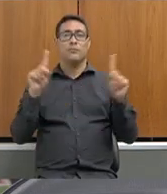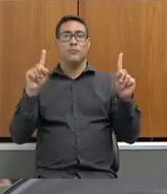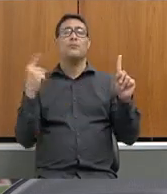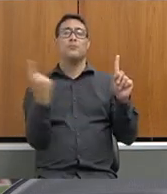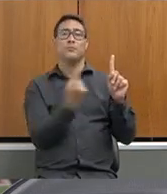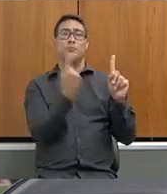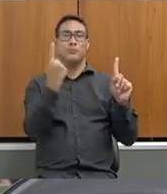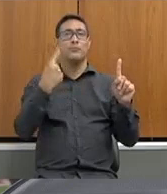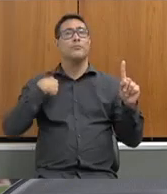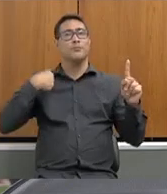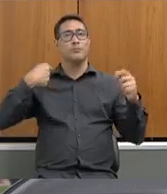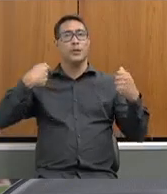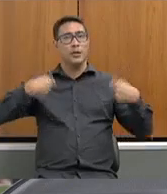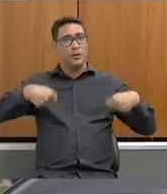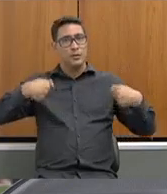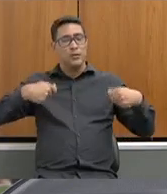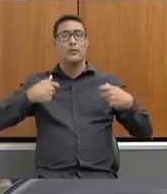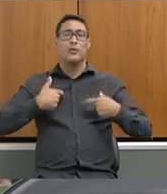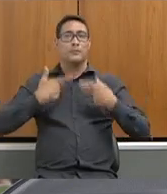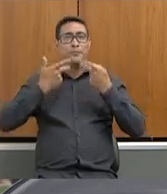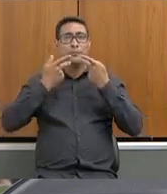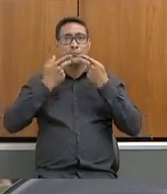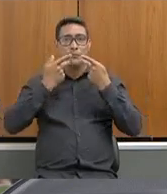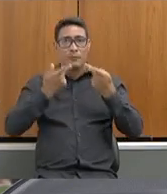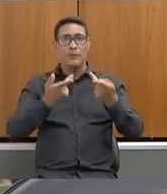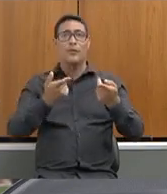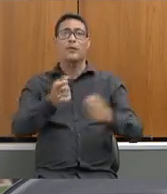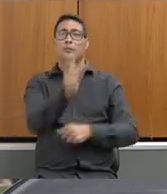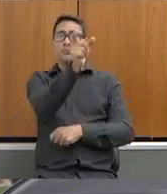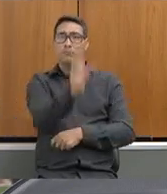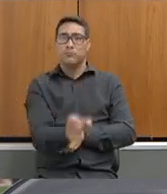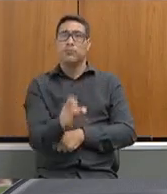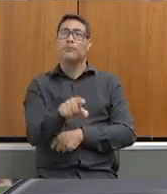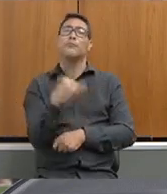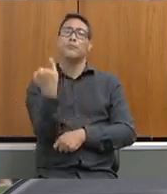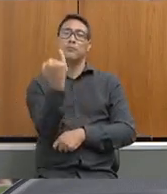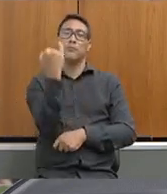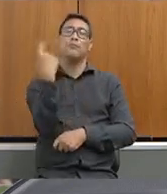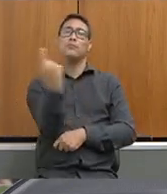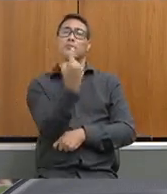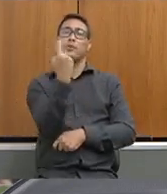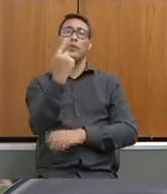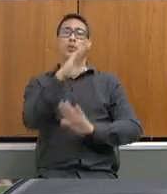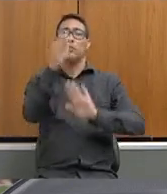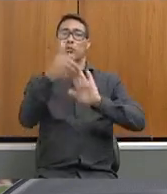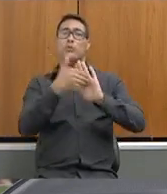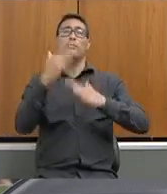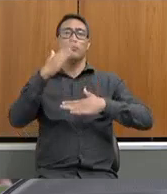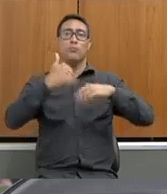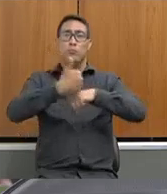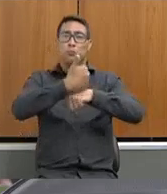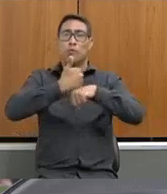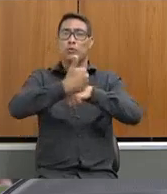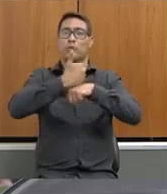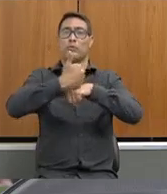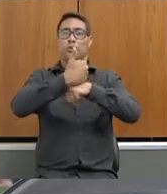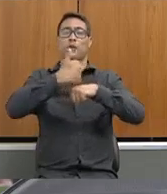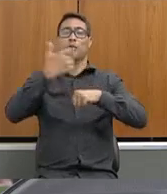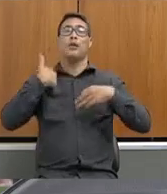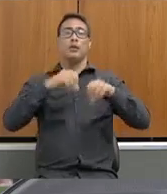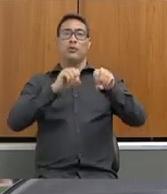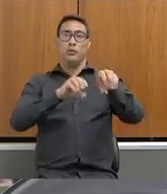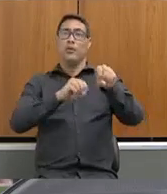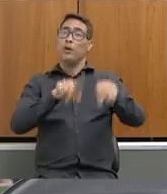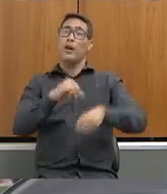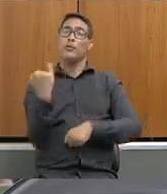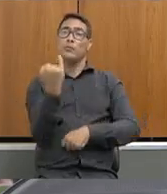dizer daqueles que são importantes para nós. Todos os profissionais da educação são muito importantes. E ter